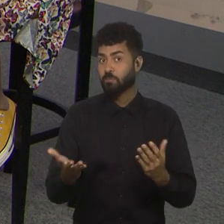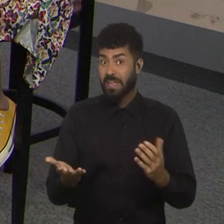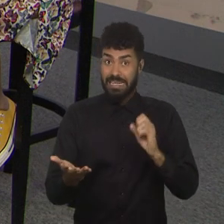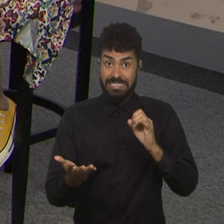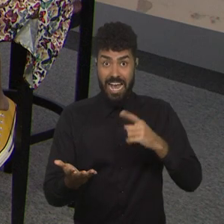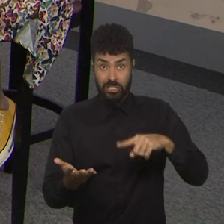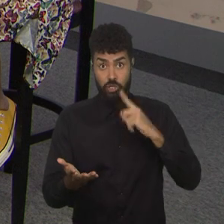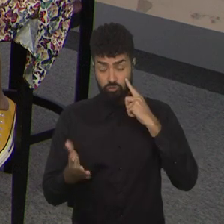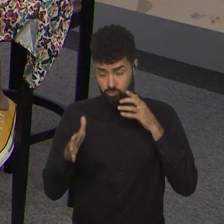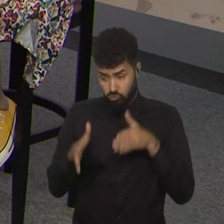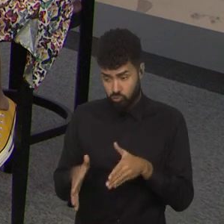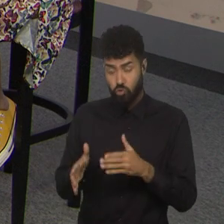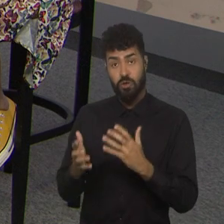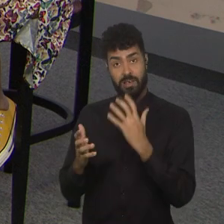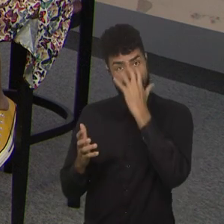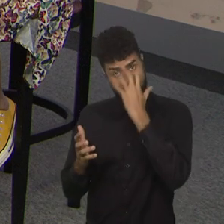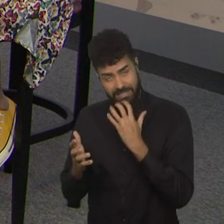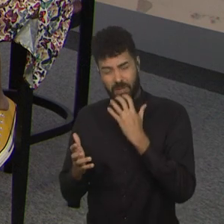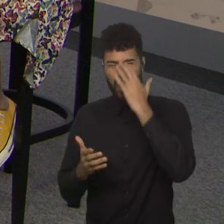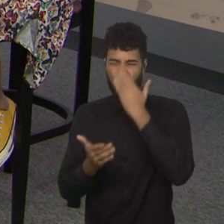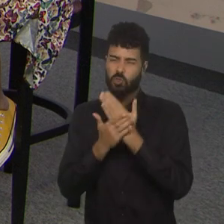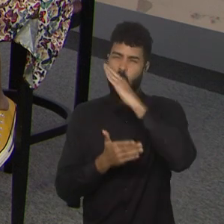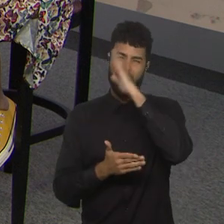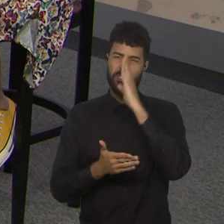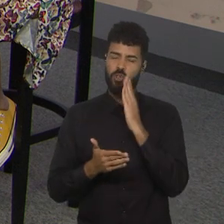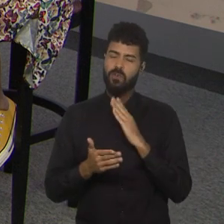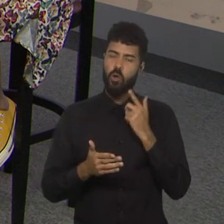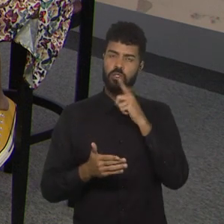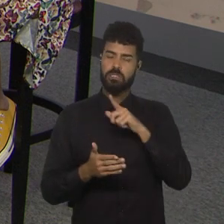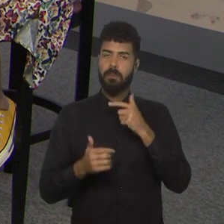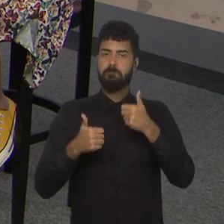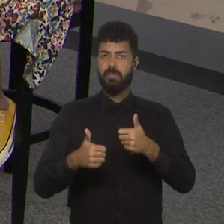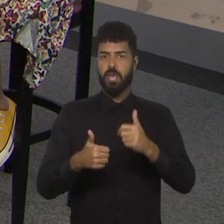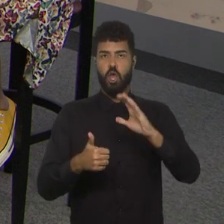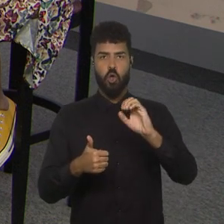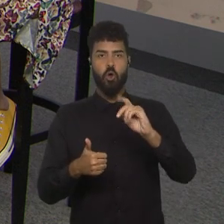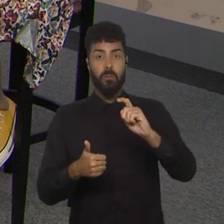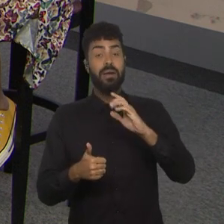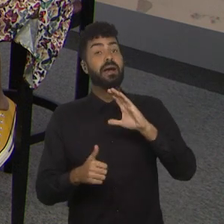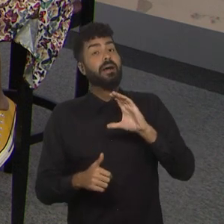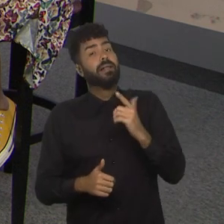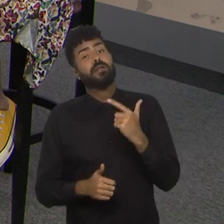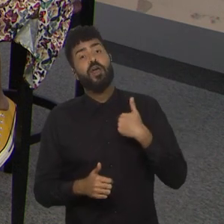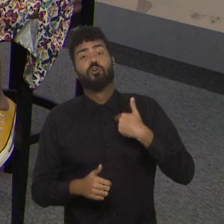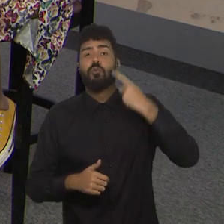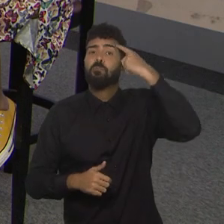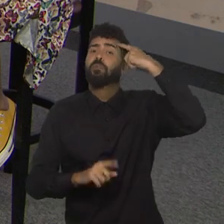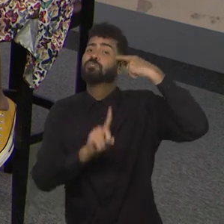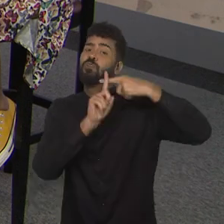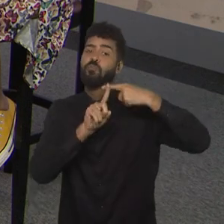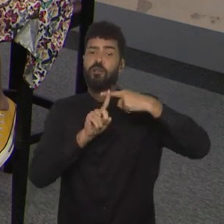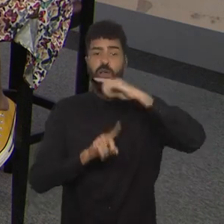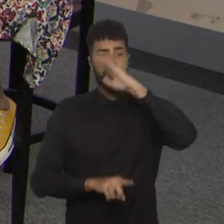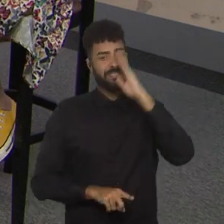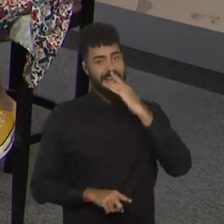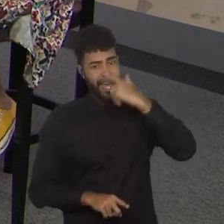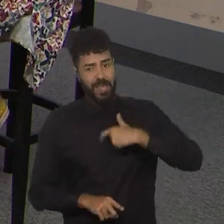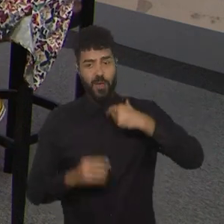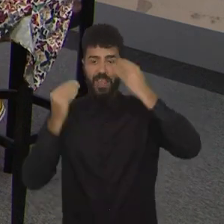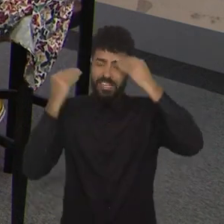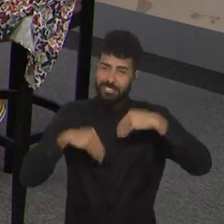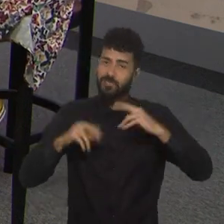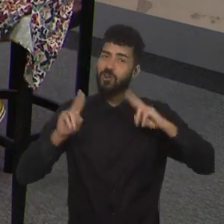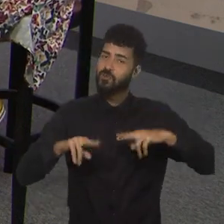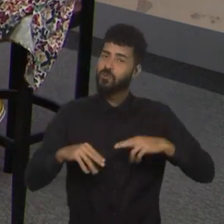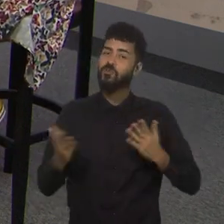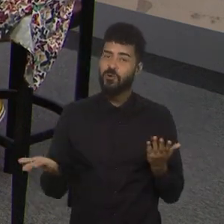levar a sério, eu acho que o Brasil chega bem para a Copa, claro que eu estou com expectativa alta, porque eu sou brasileira, não desisto nunca, por acaso,